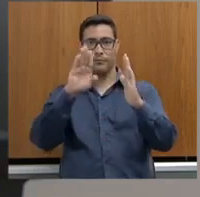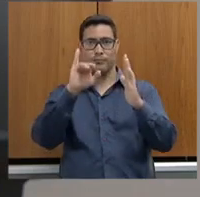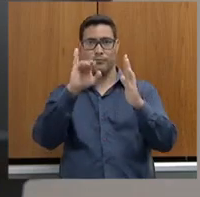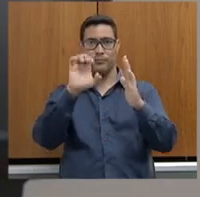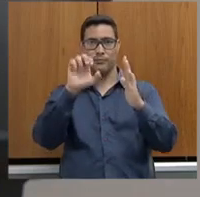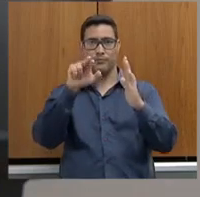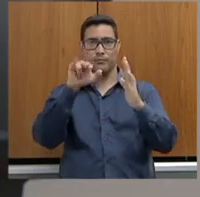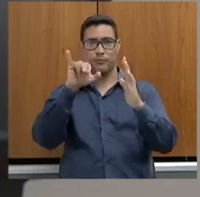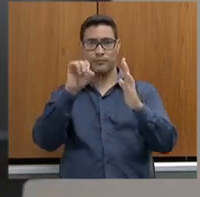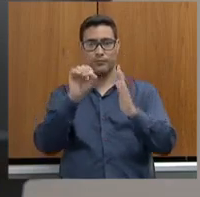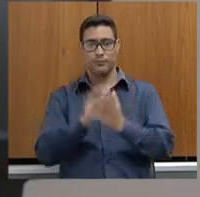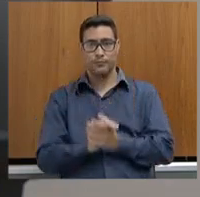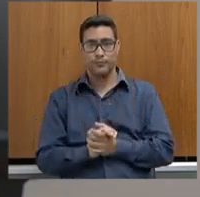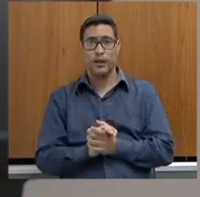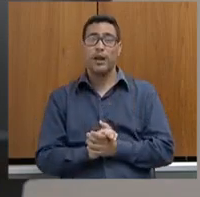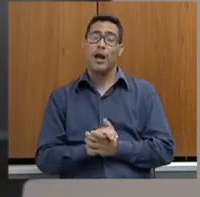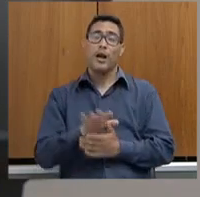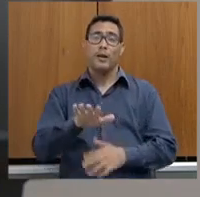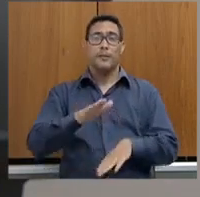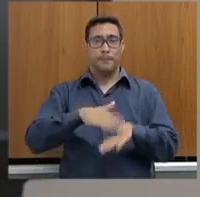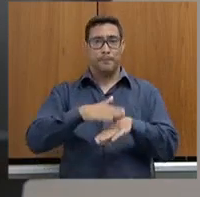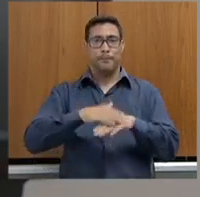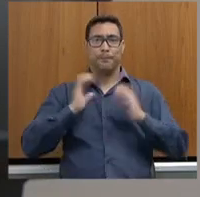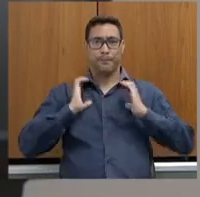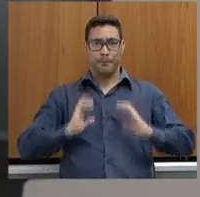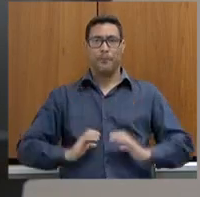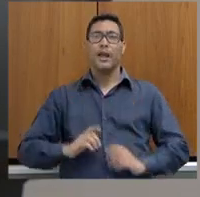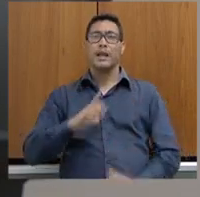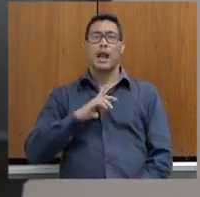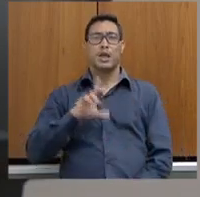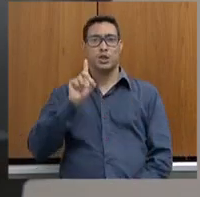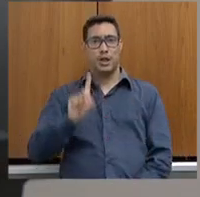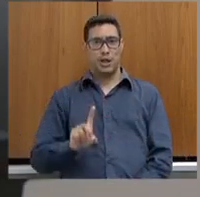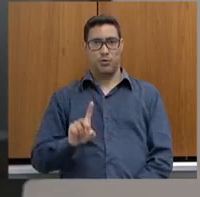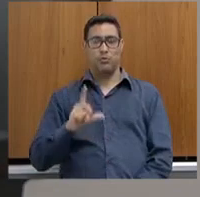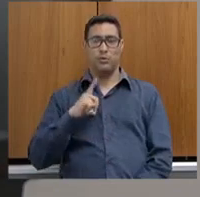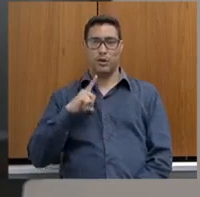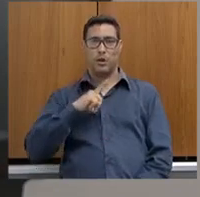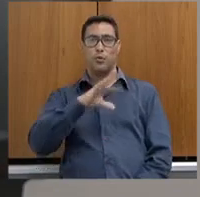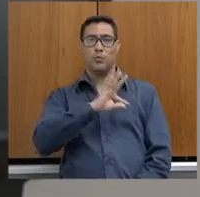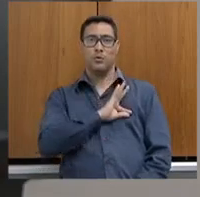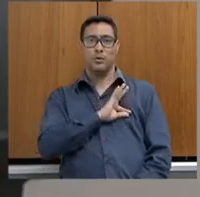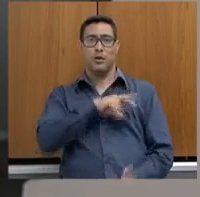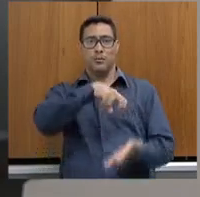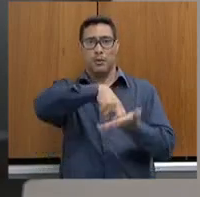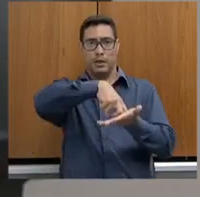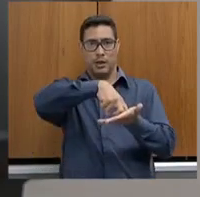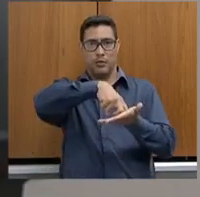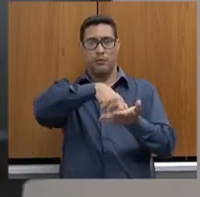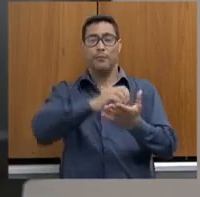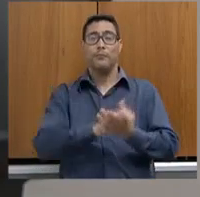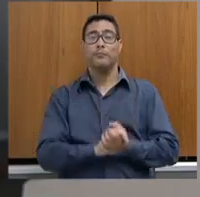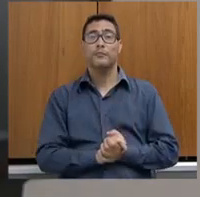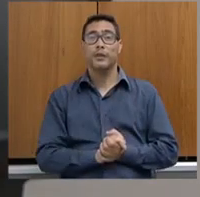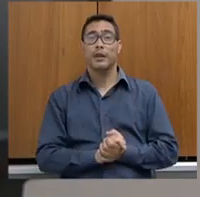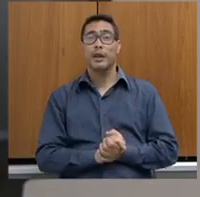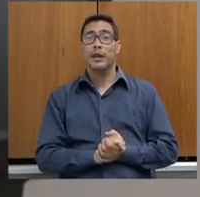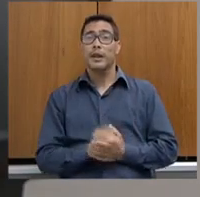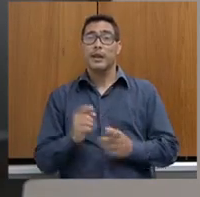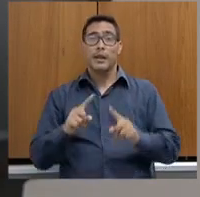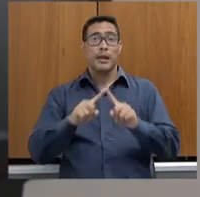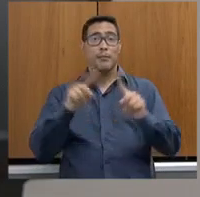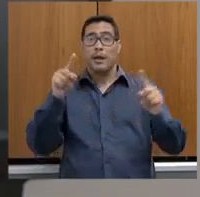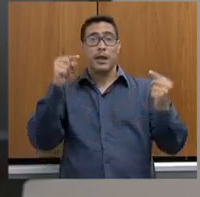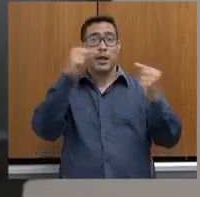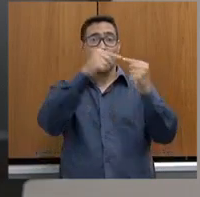a promoção, o cidadão tem o direito, o policial penal, aí invocavam a lei que não dizia respeito à